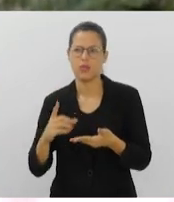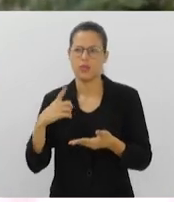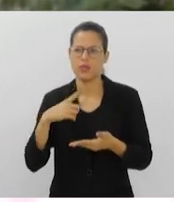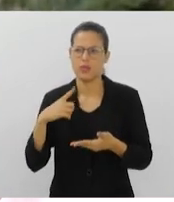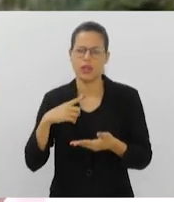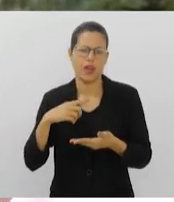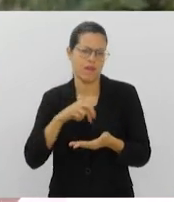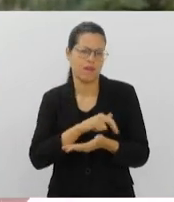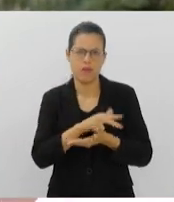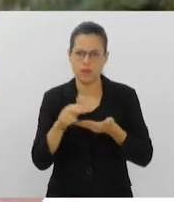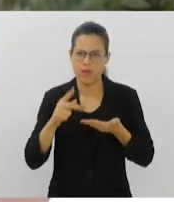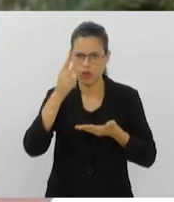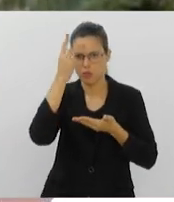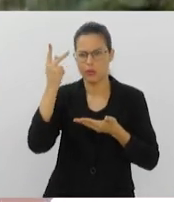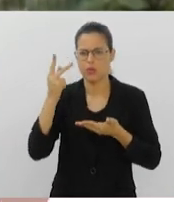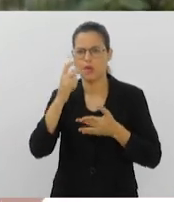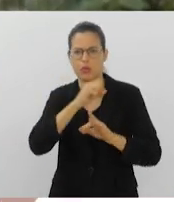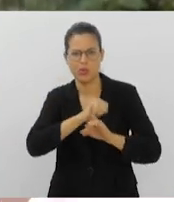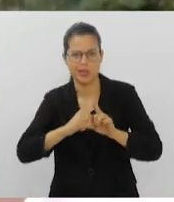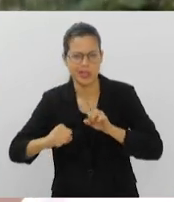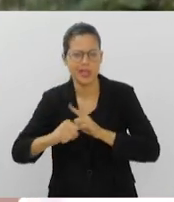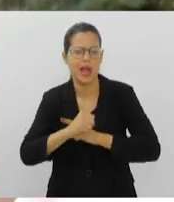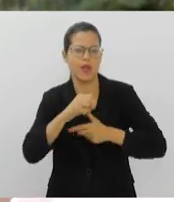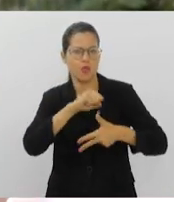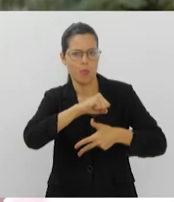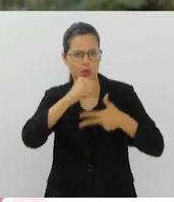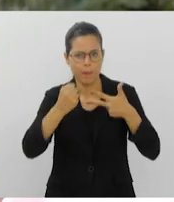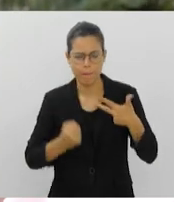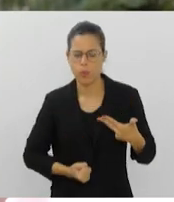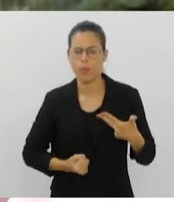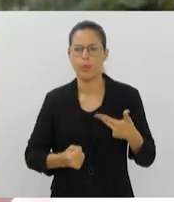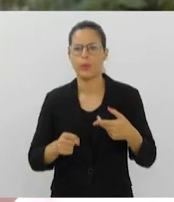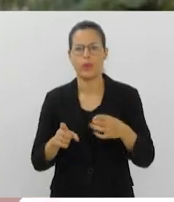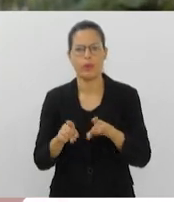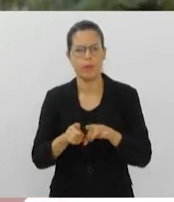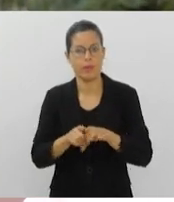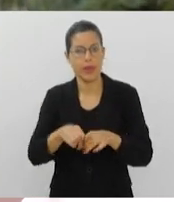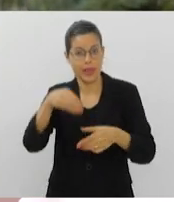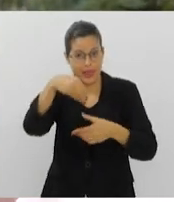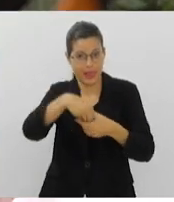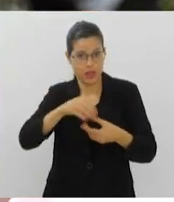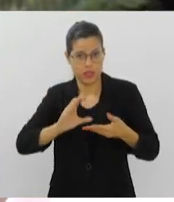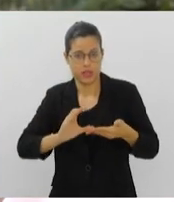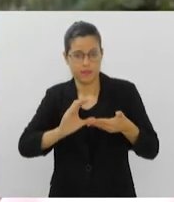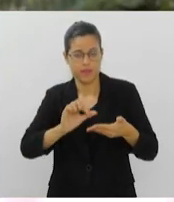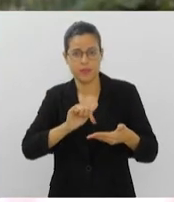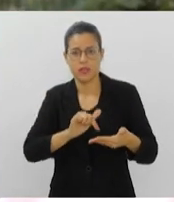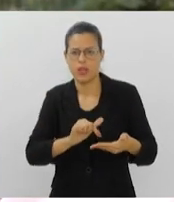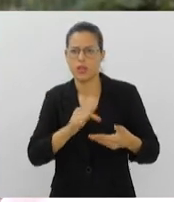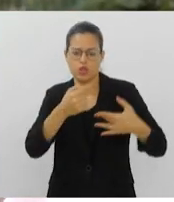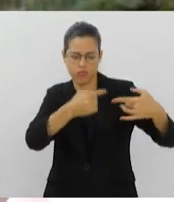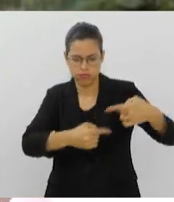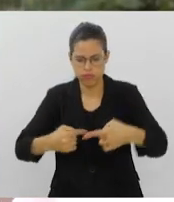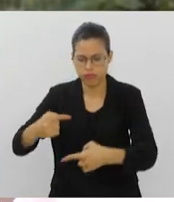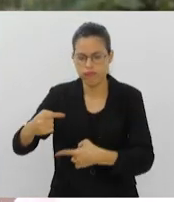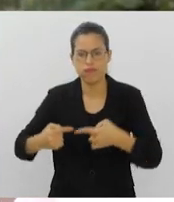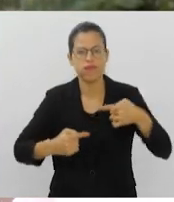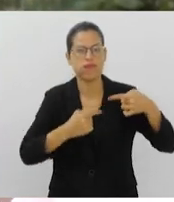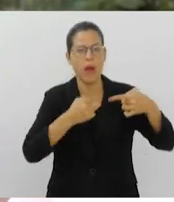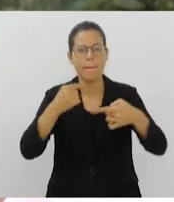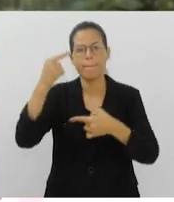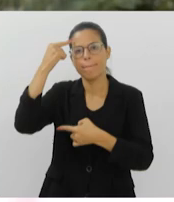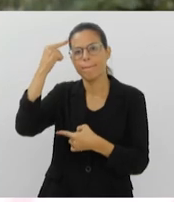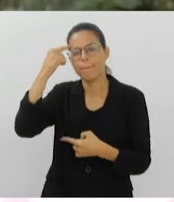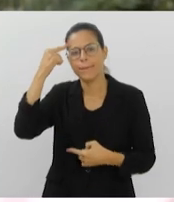atores, tanto da sociedade civil como poderes públicos. E é dentro desses colegiados que a gente discute os casos, pensa a política